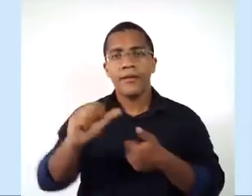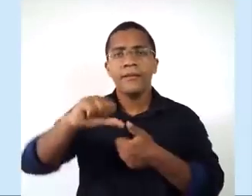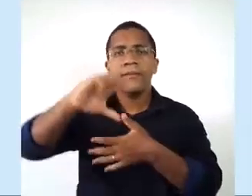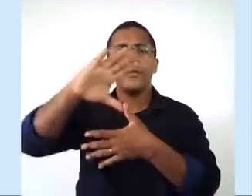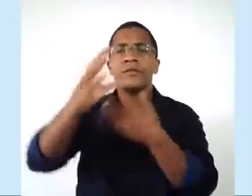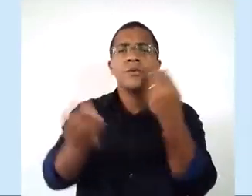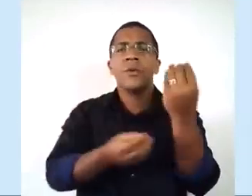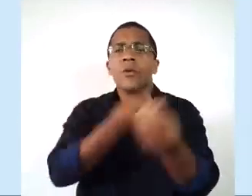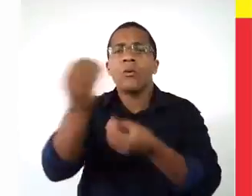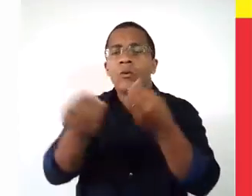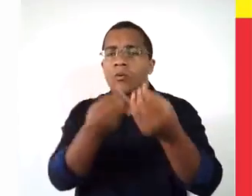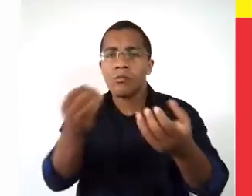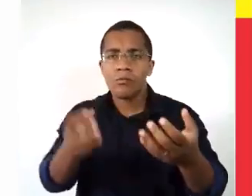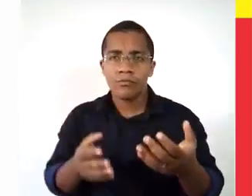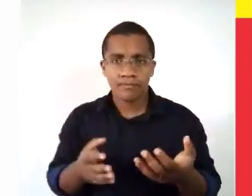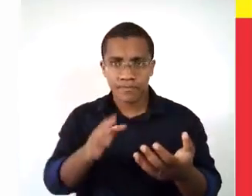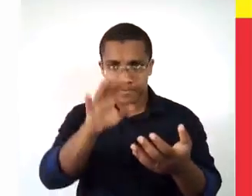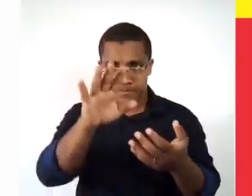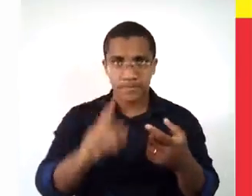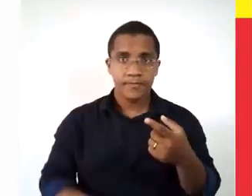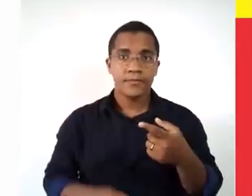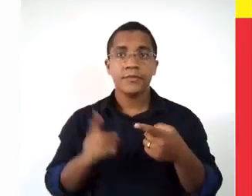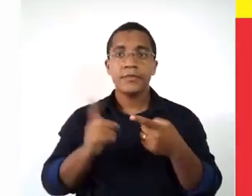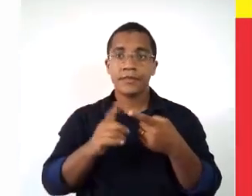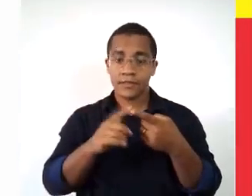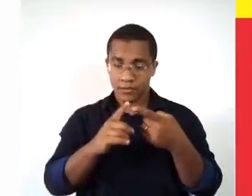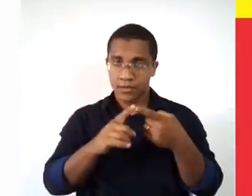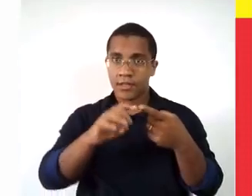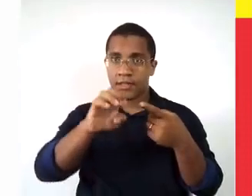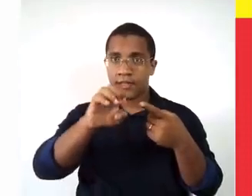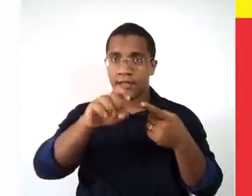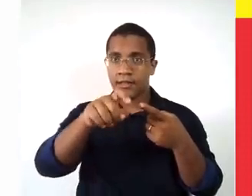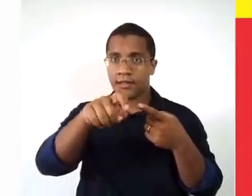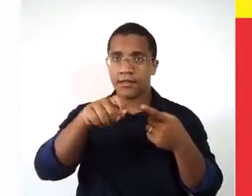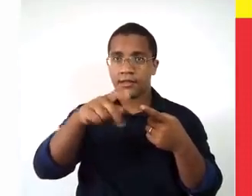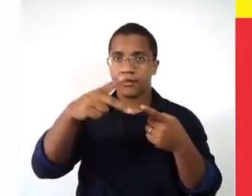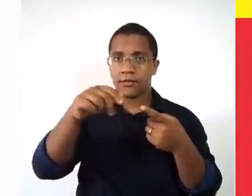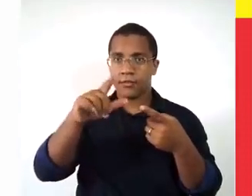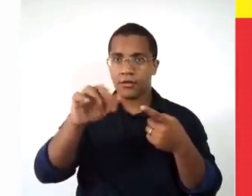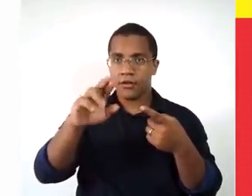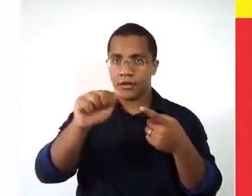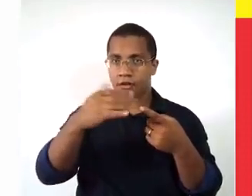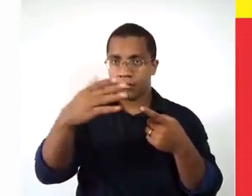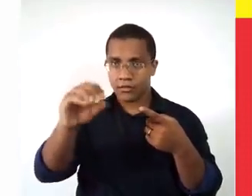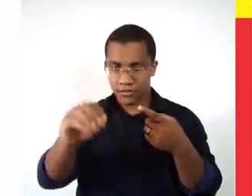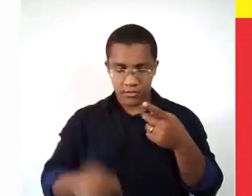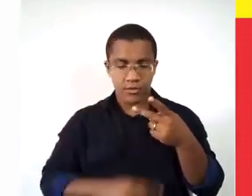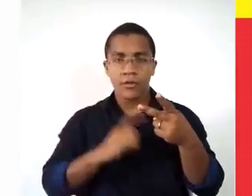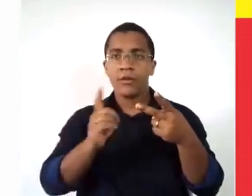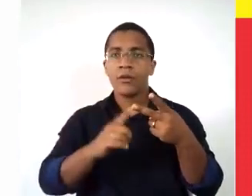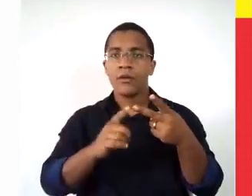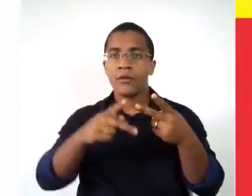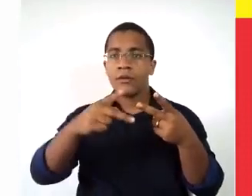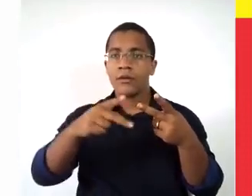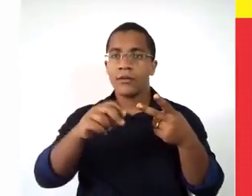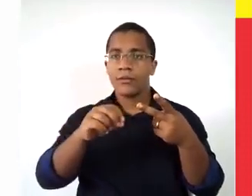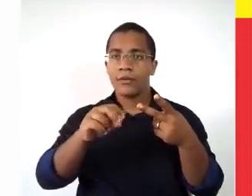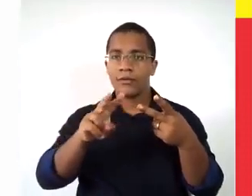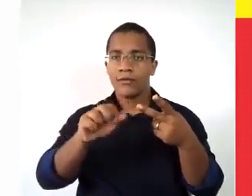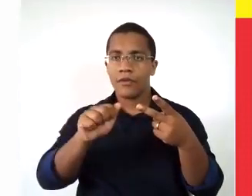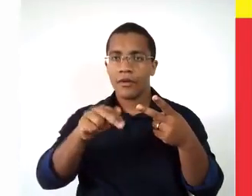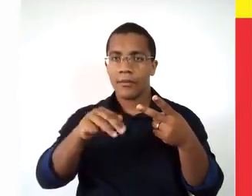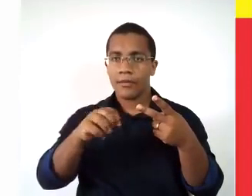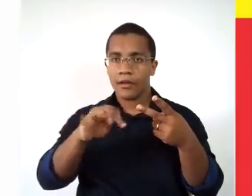e vamos dividir em dois tempos. Vamos ter a colonização de exploração e vamos ter também a colonização de povoamento. Ok?